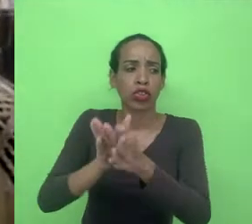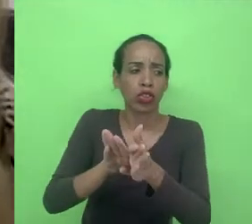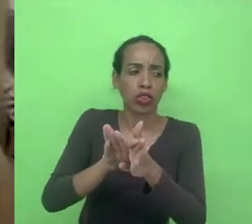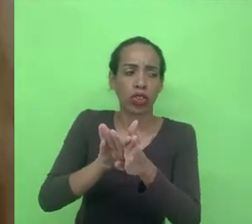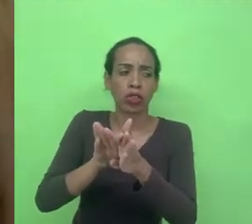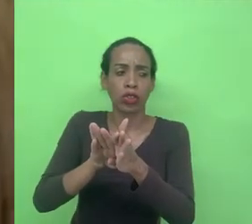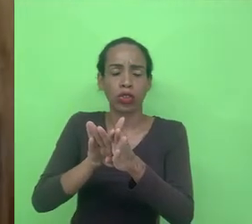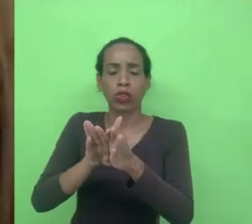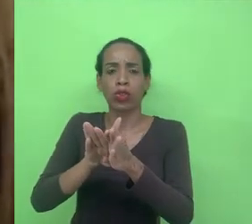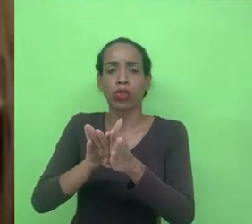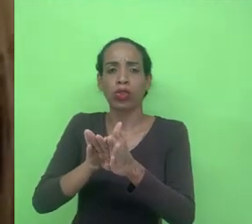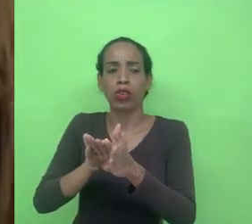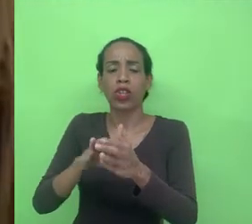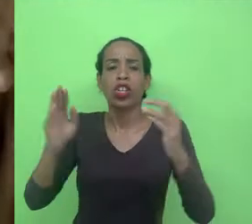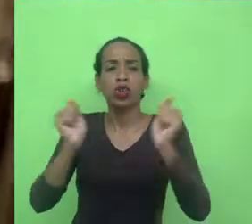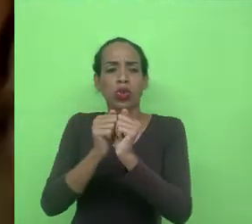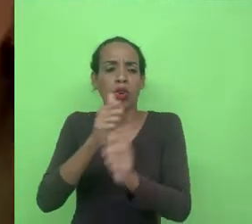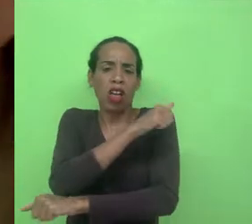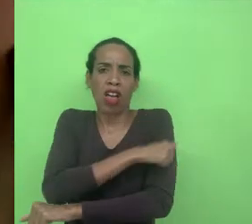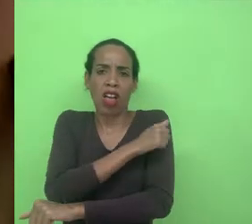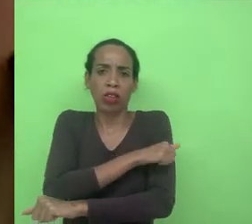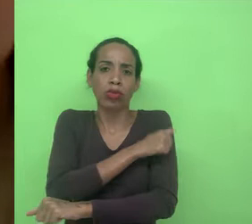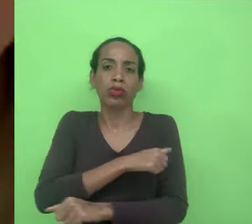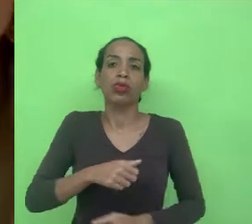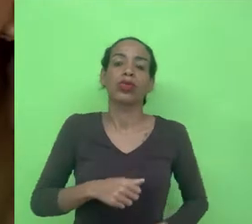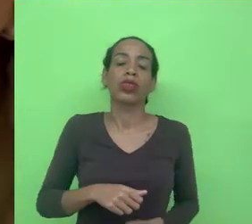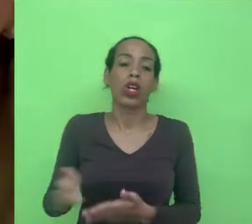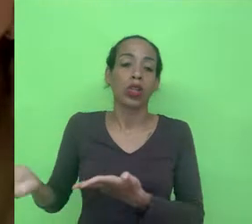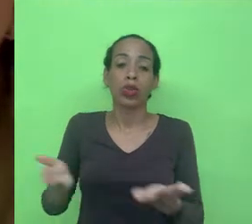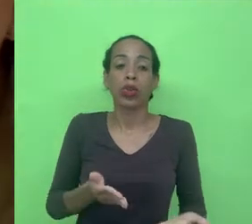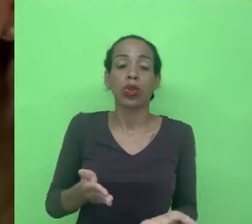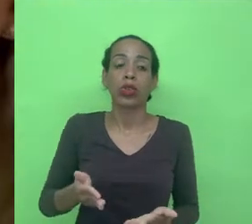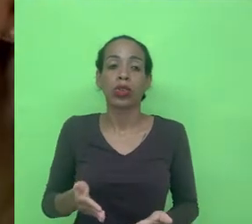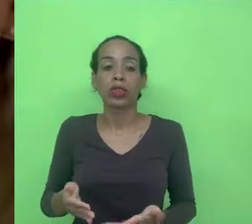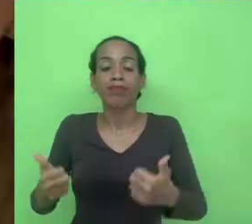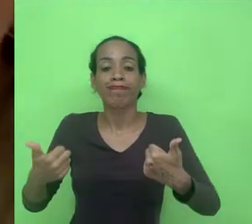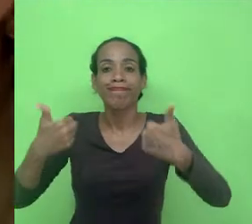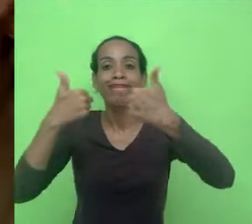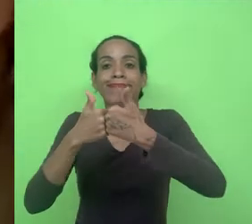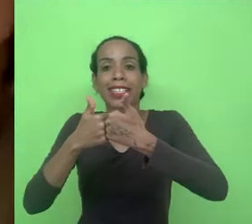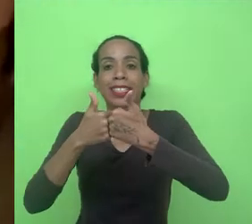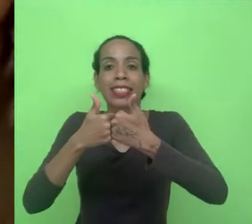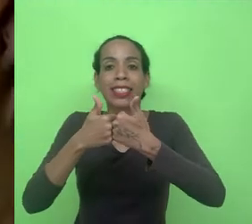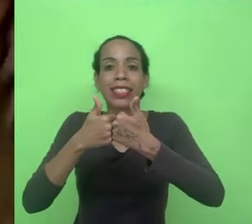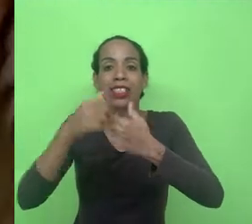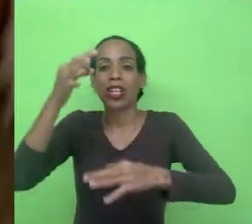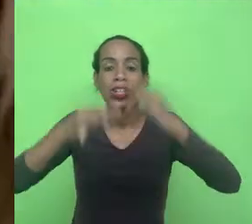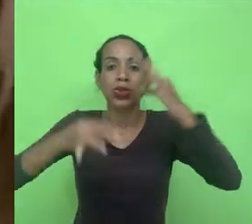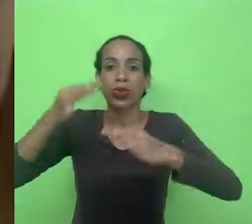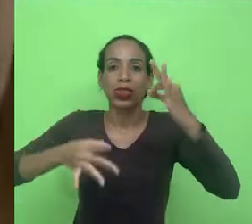com estudantes e tudo mais e trouxeram essa proximidade da justiça